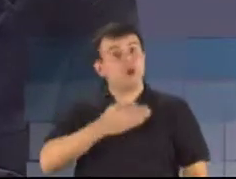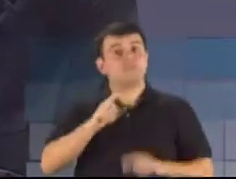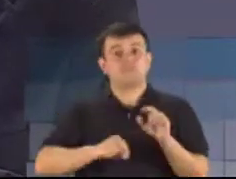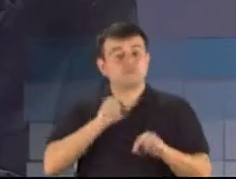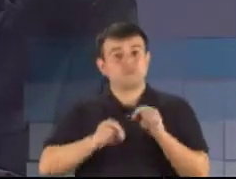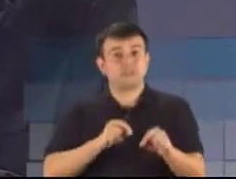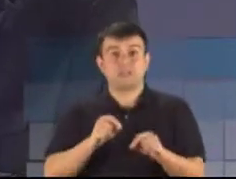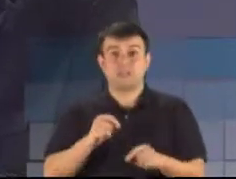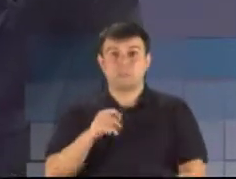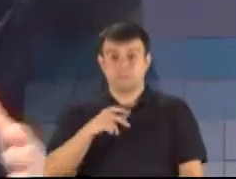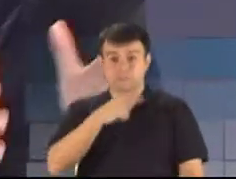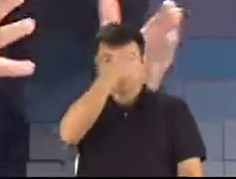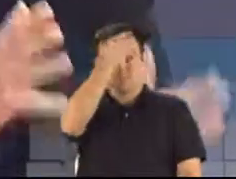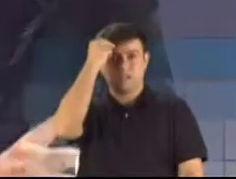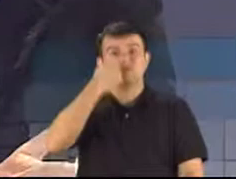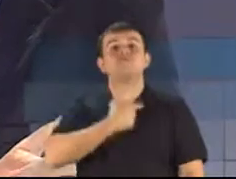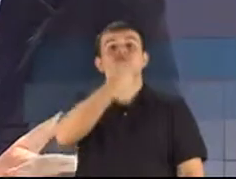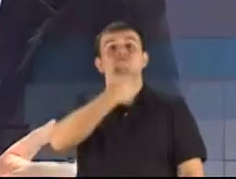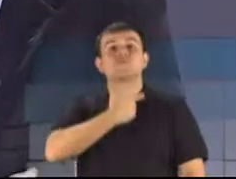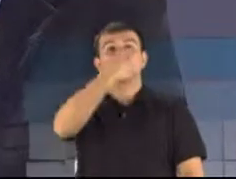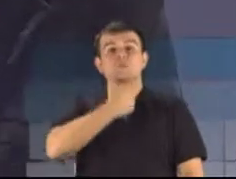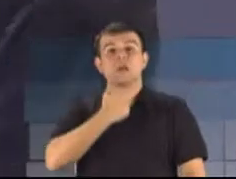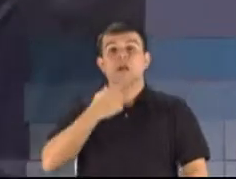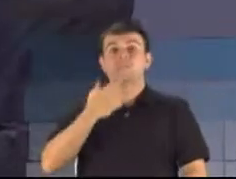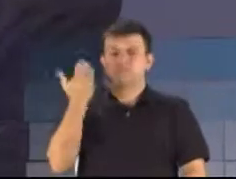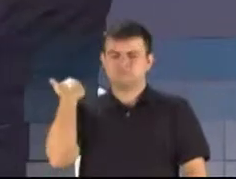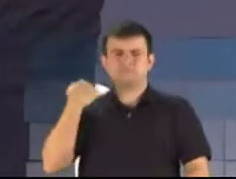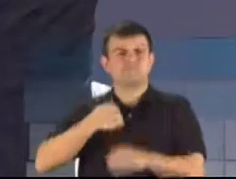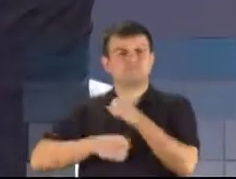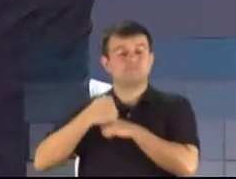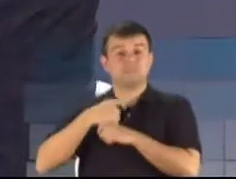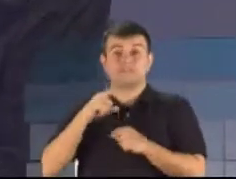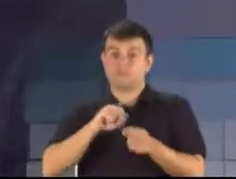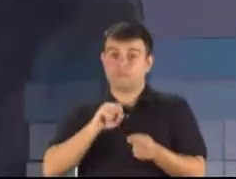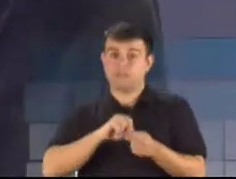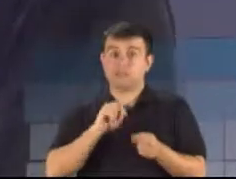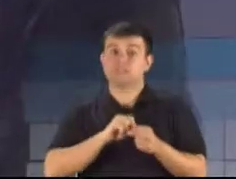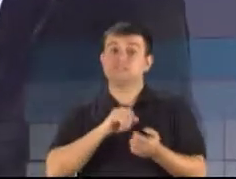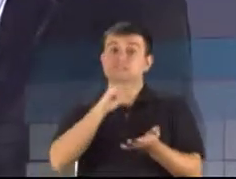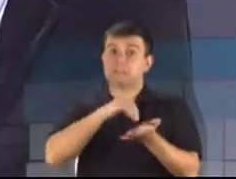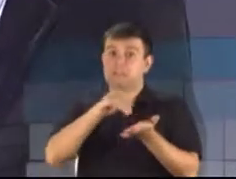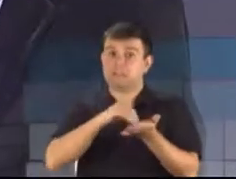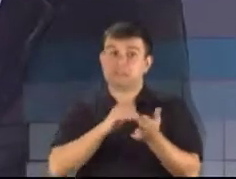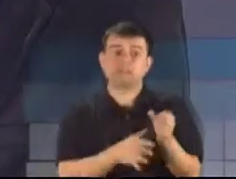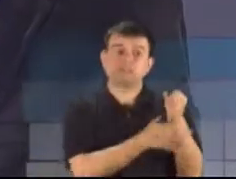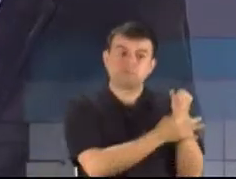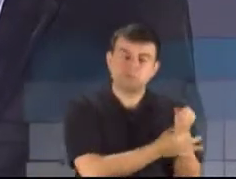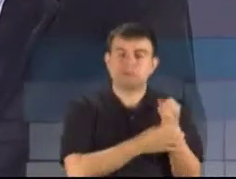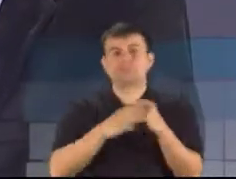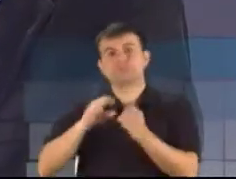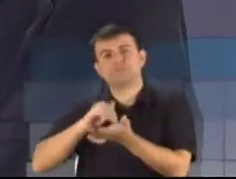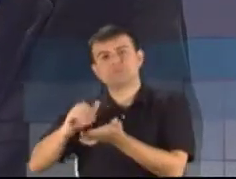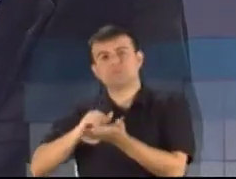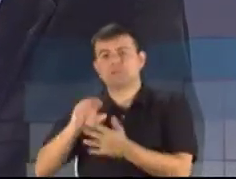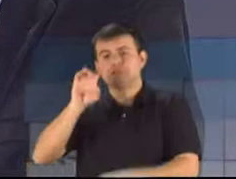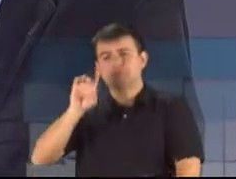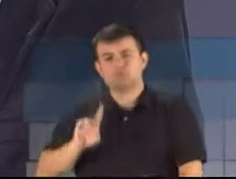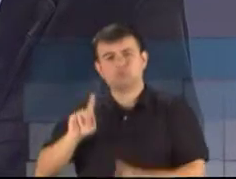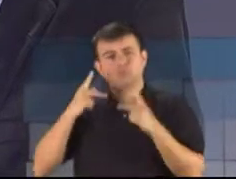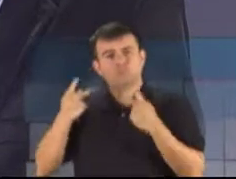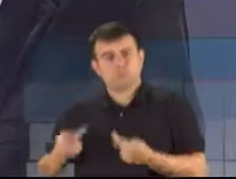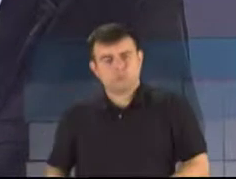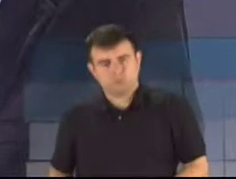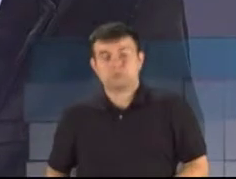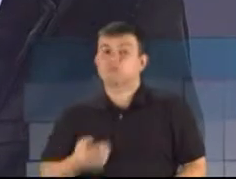ano atrás, fez a Secretaria de Direitos Humanos e a Secretaria de Segurança. São coisas bem diferentes. Então, eu acho que a